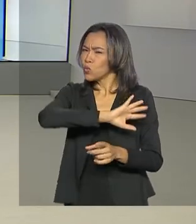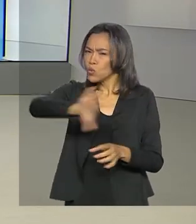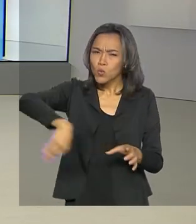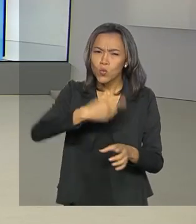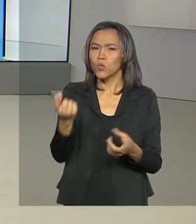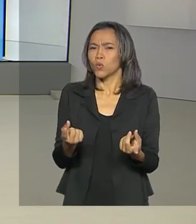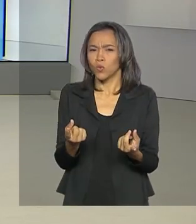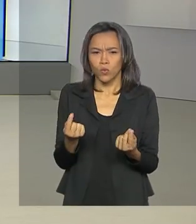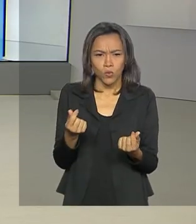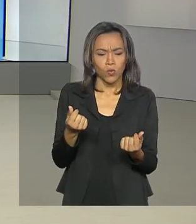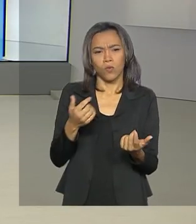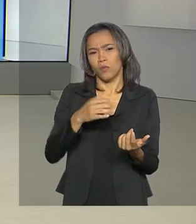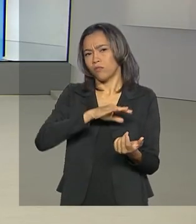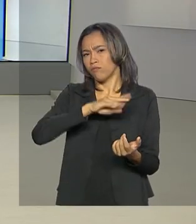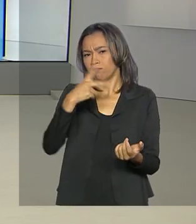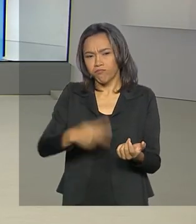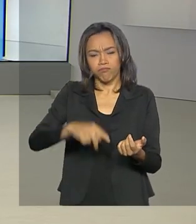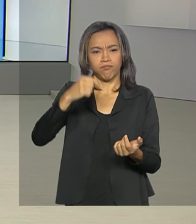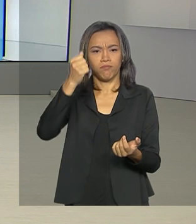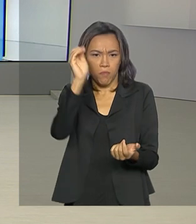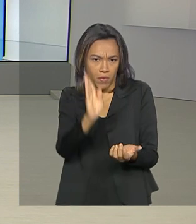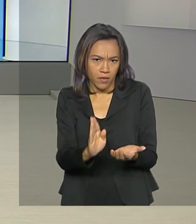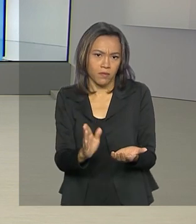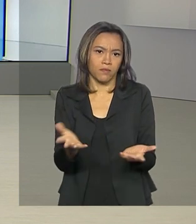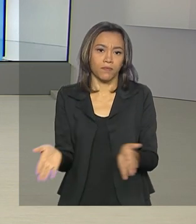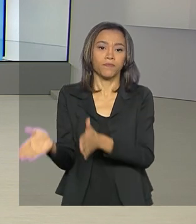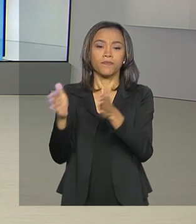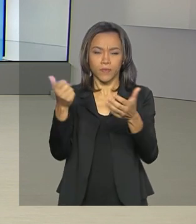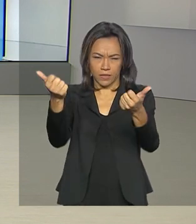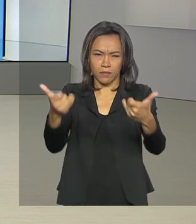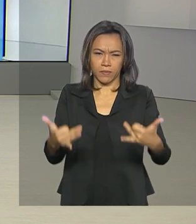Alessandra Lago, ela traz as informações para a gente. Alessandra, bom dia.